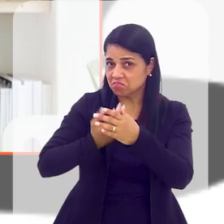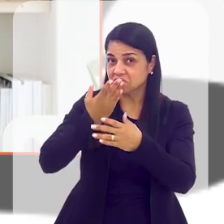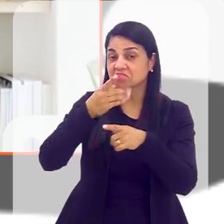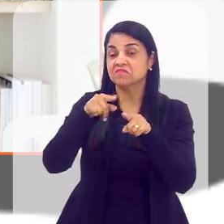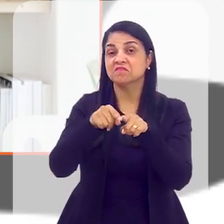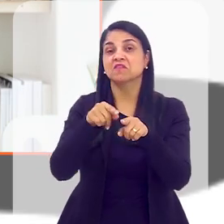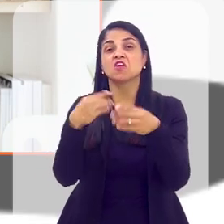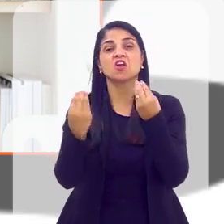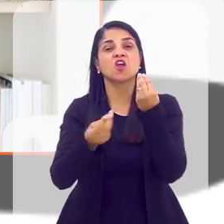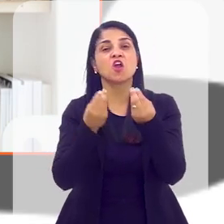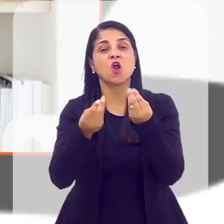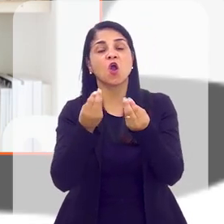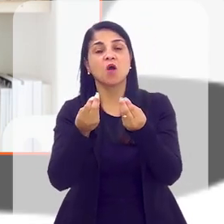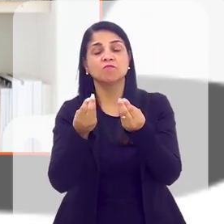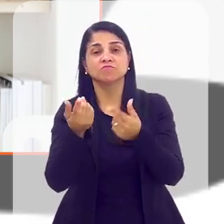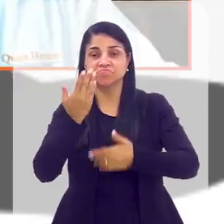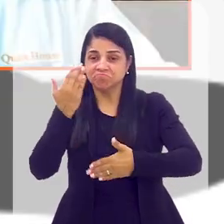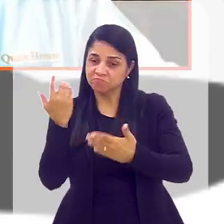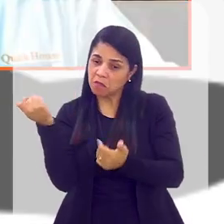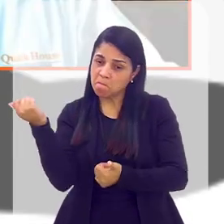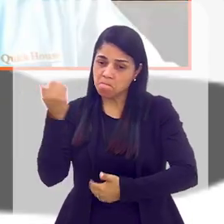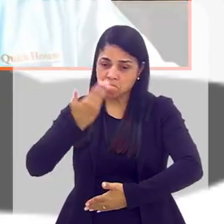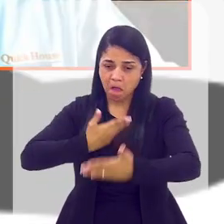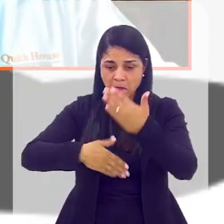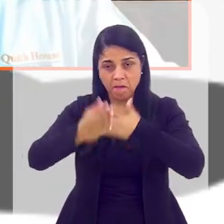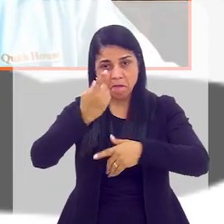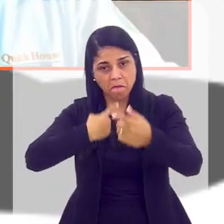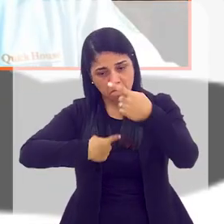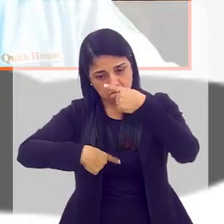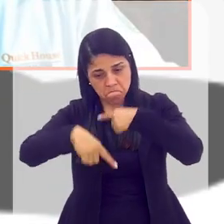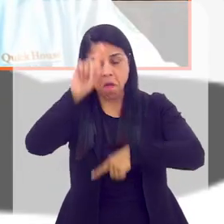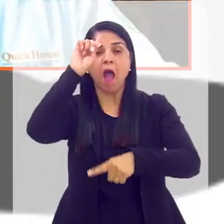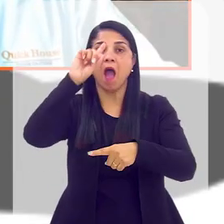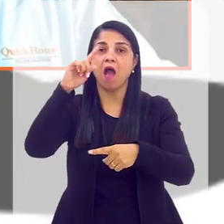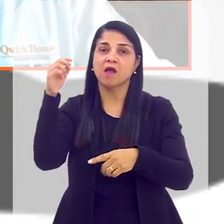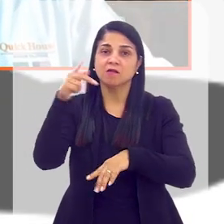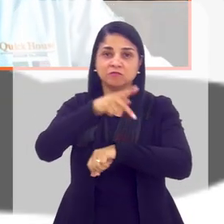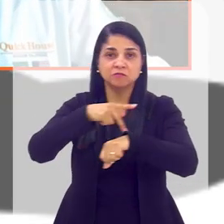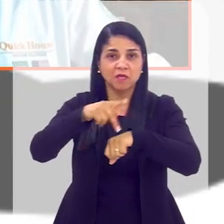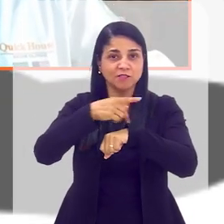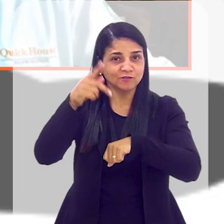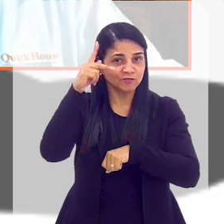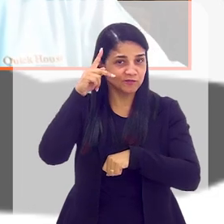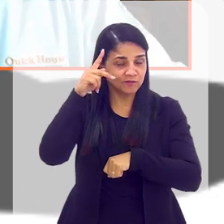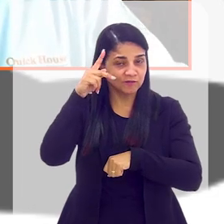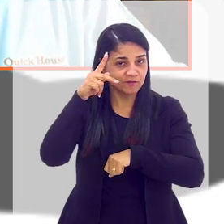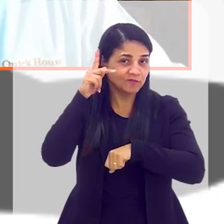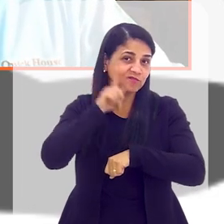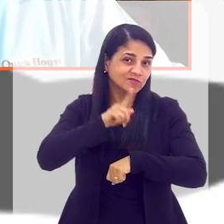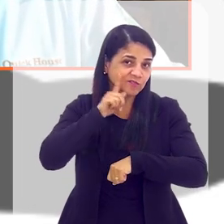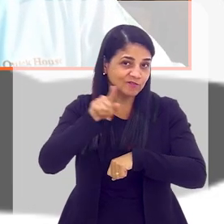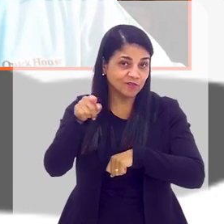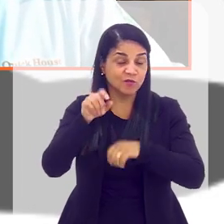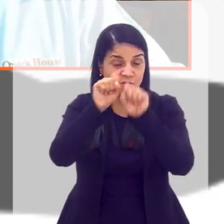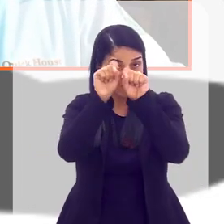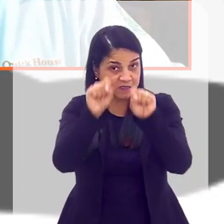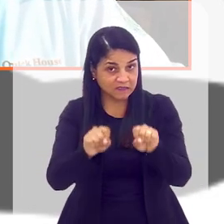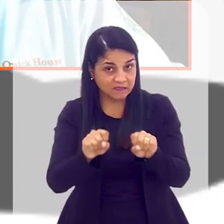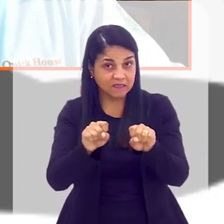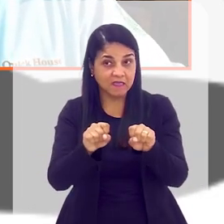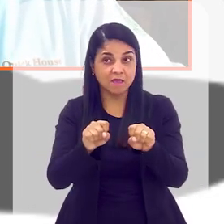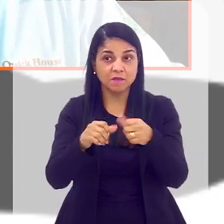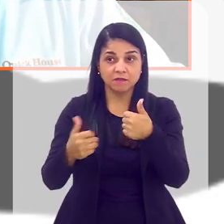mas nós estamos superando, então, os Estados Unidos, o que é um marco para o Brasil. Que orgulho! Sem dúvida. Inclusive, o sistema está